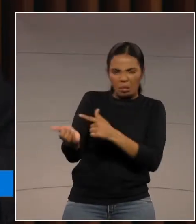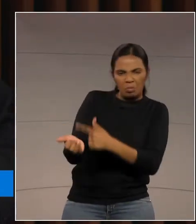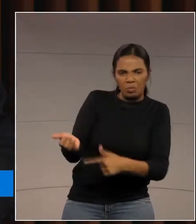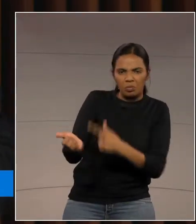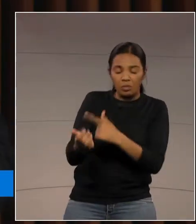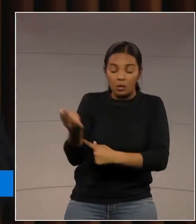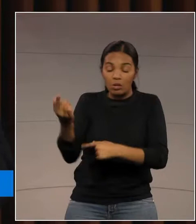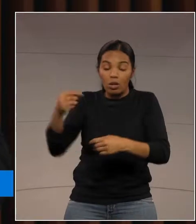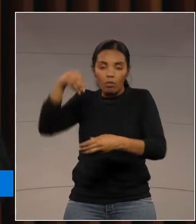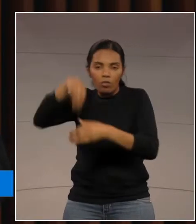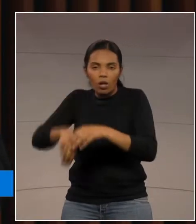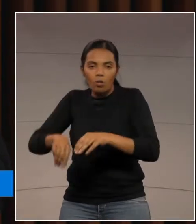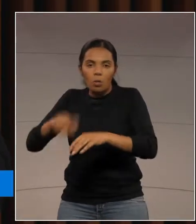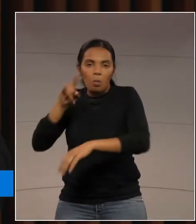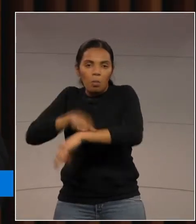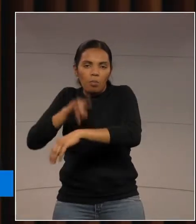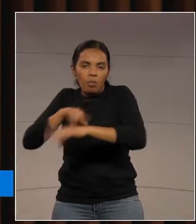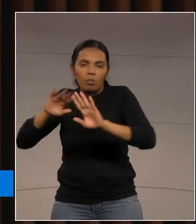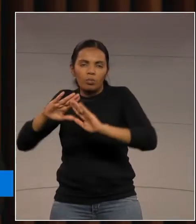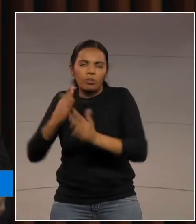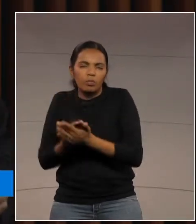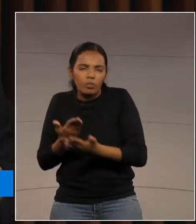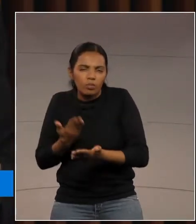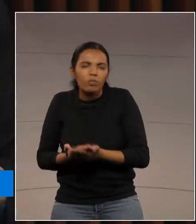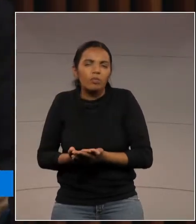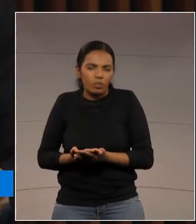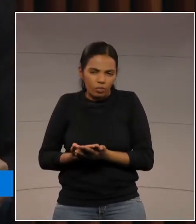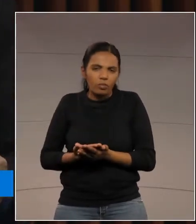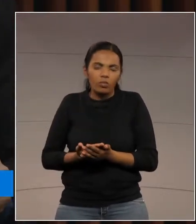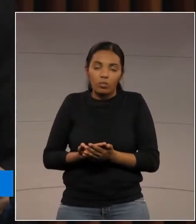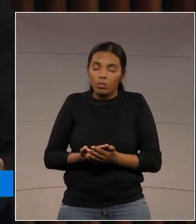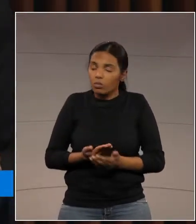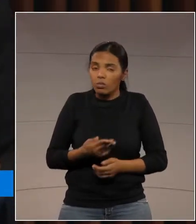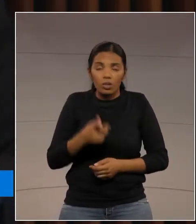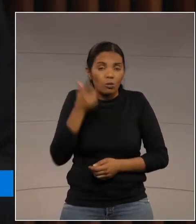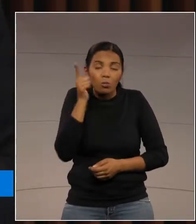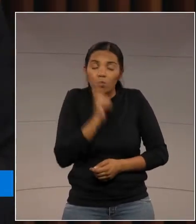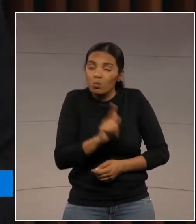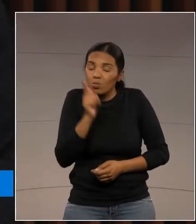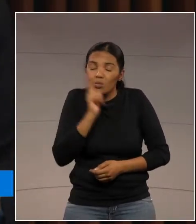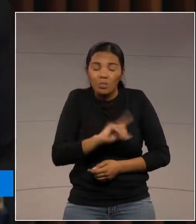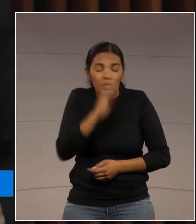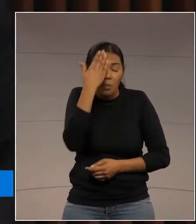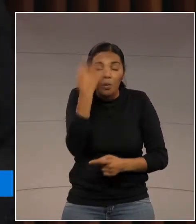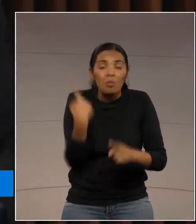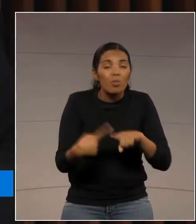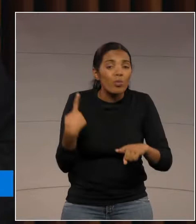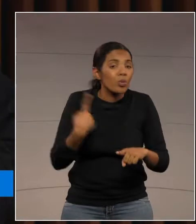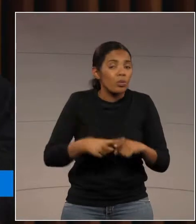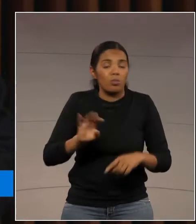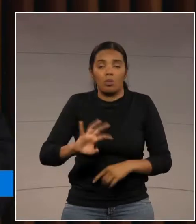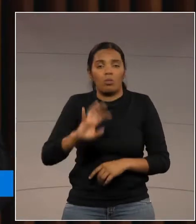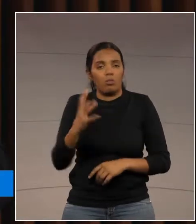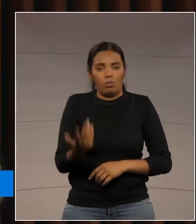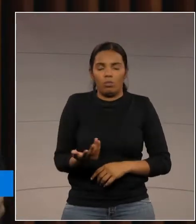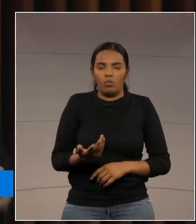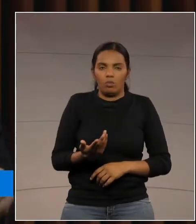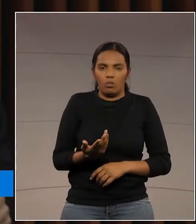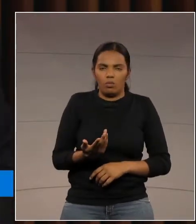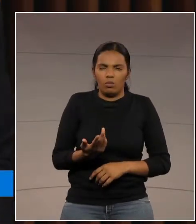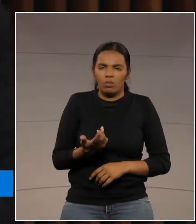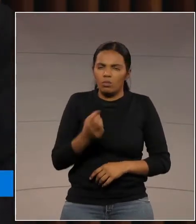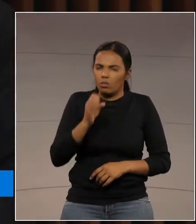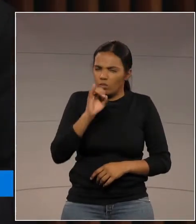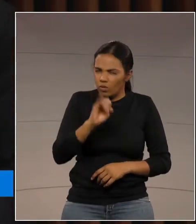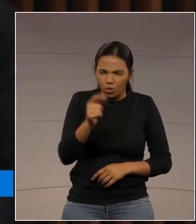nos banheiros das escolas num fenômeno que não se consegue determinar do porquê. Olha, minha gente, se não é na